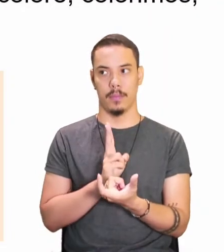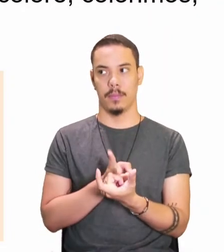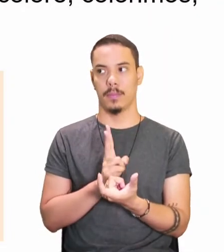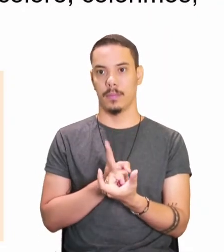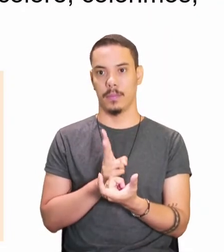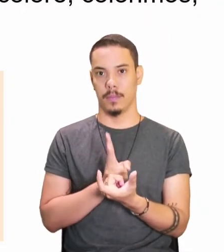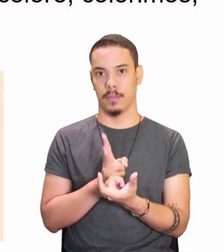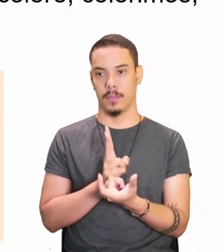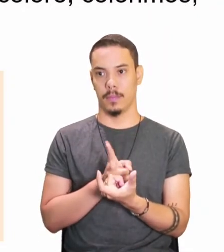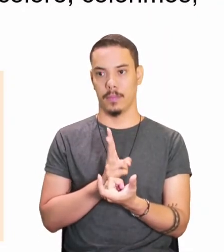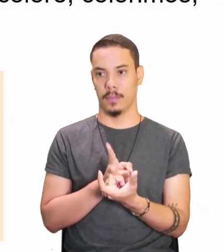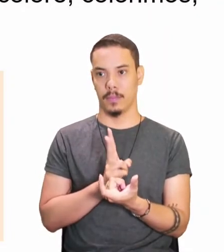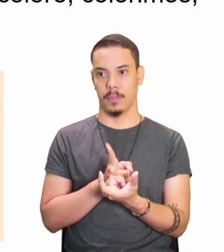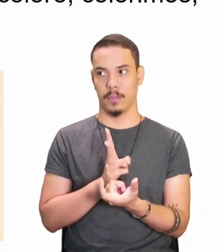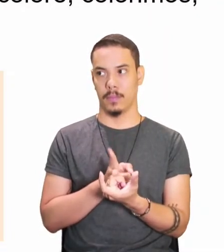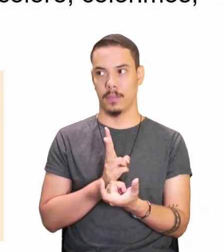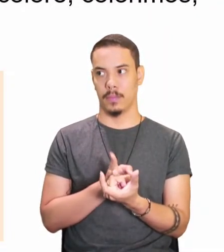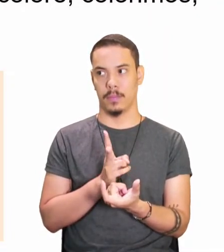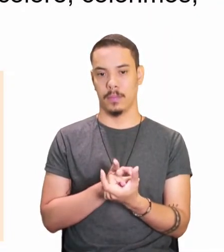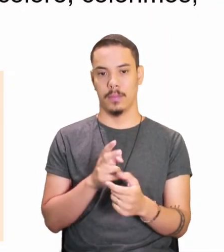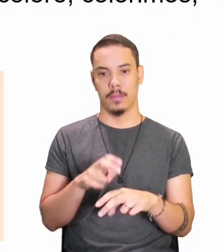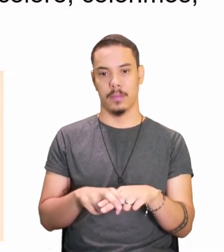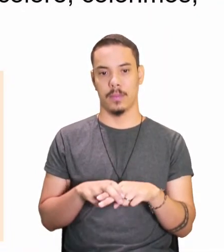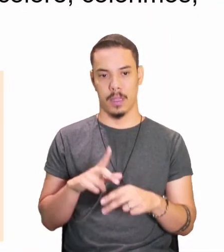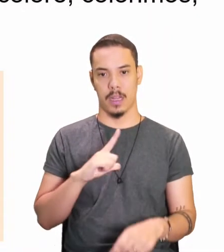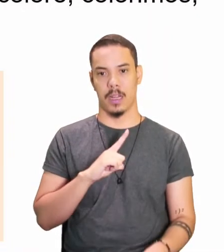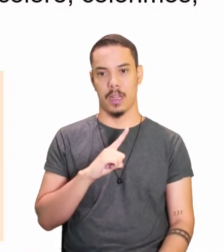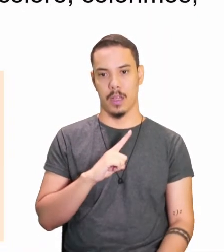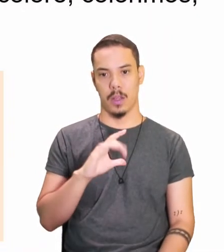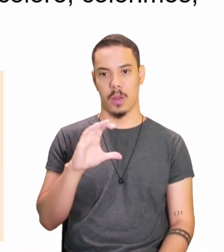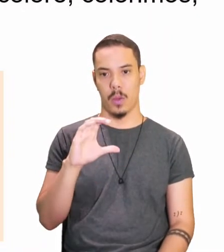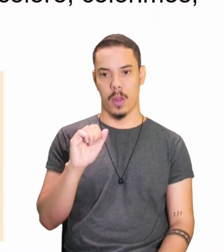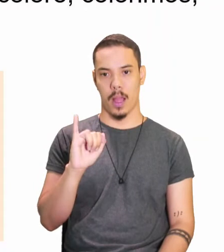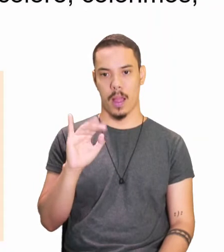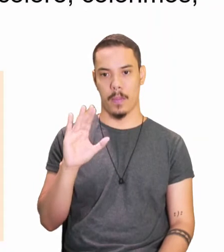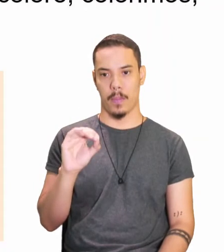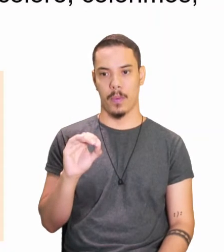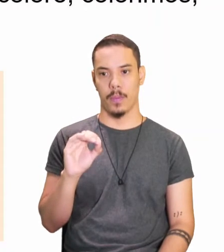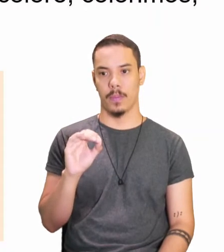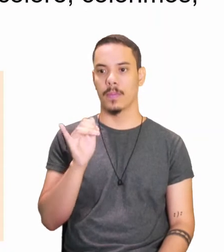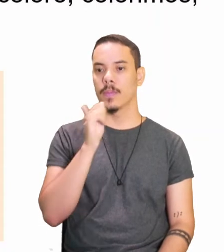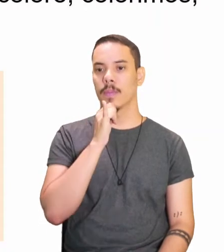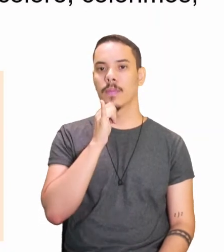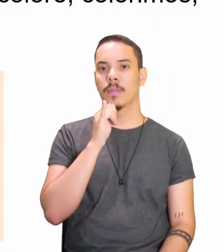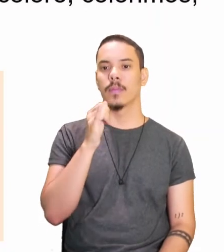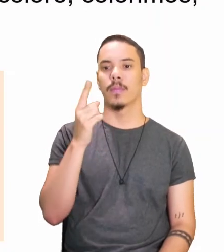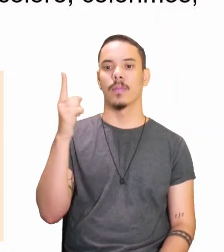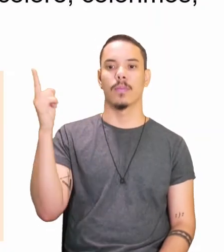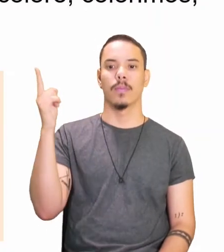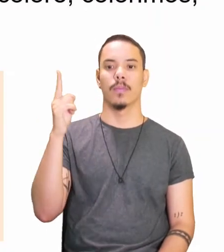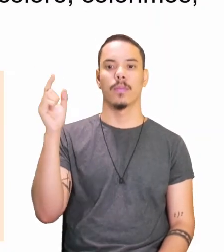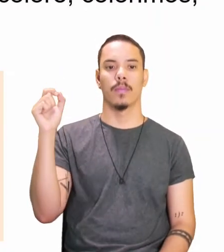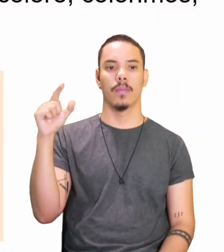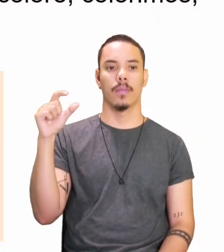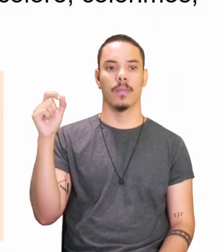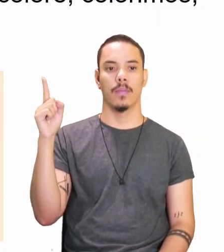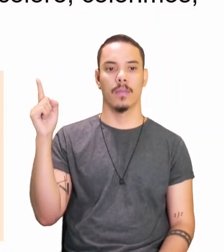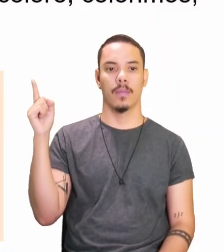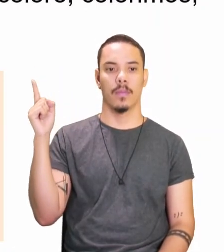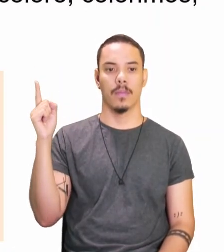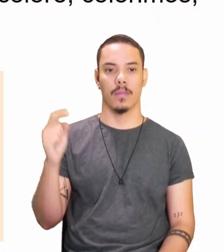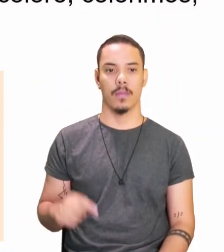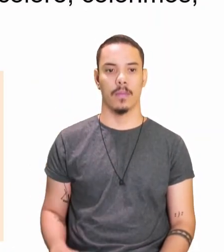tá bom? Então, nós temos aqui, eu caibo aqui, cabe, cabe, cabemos, cabe e